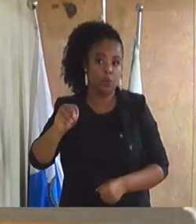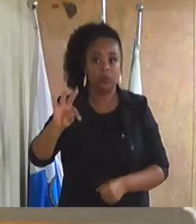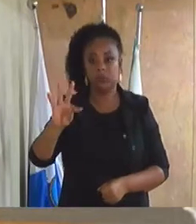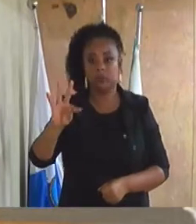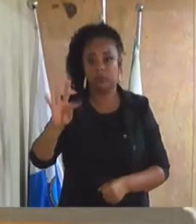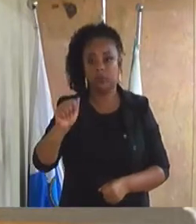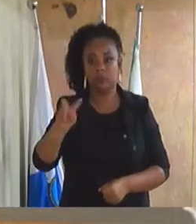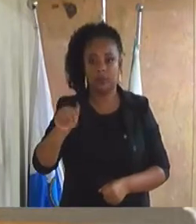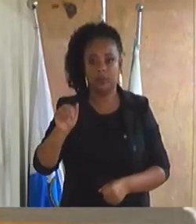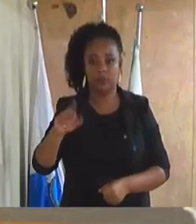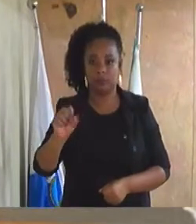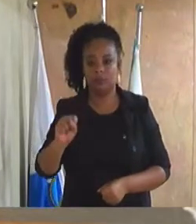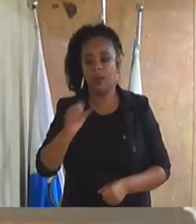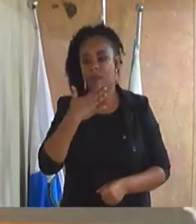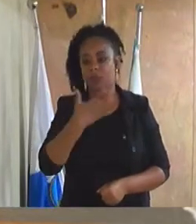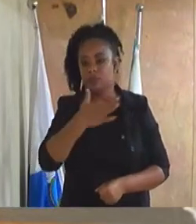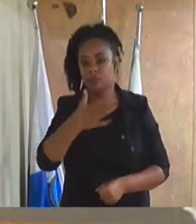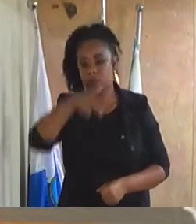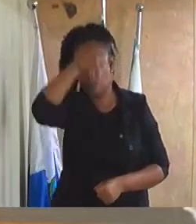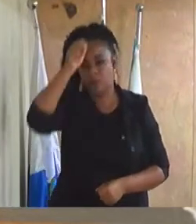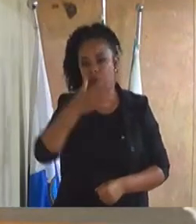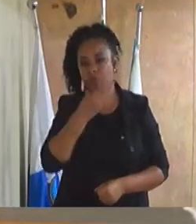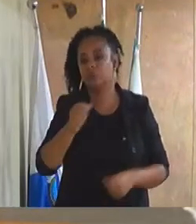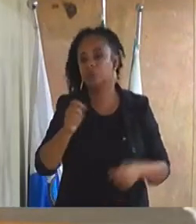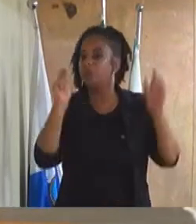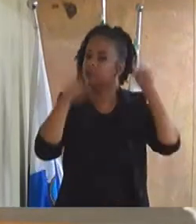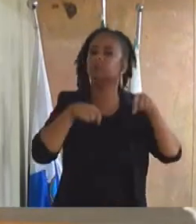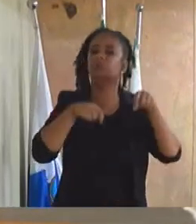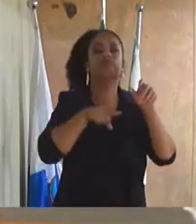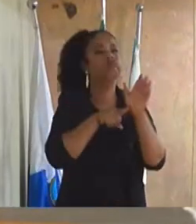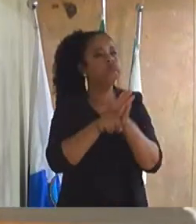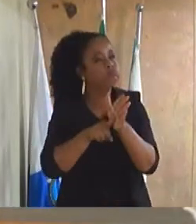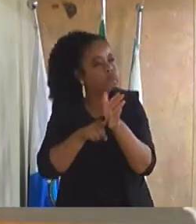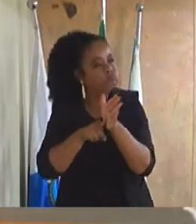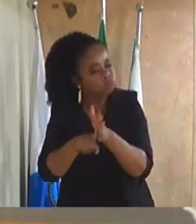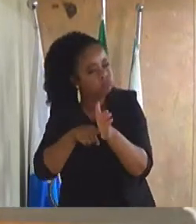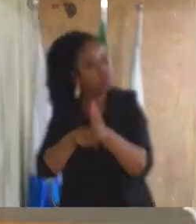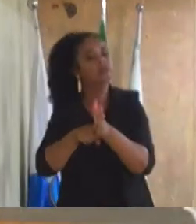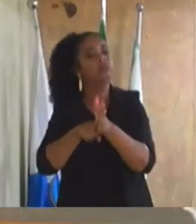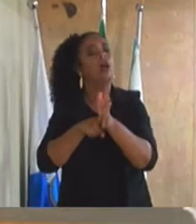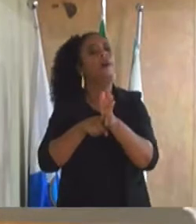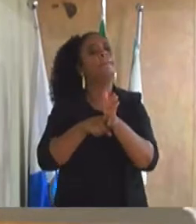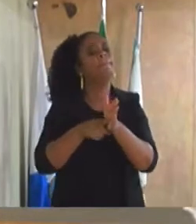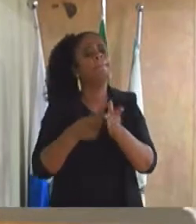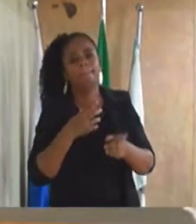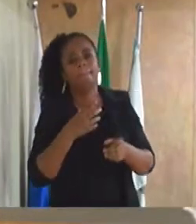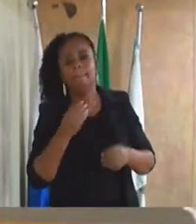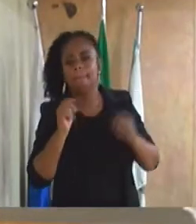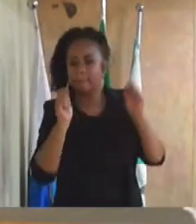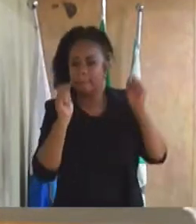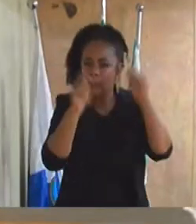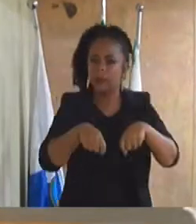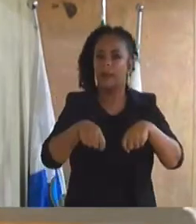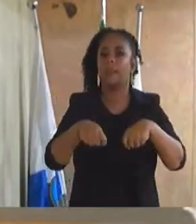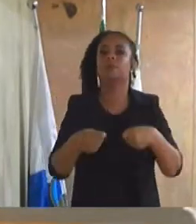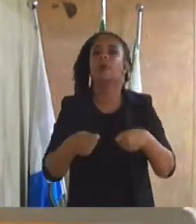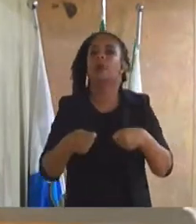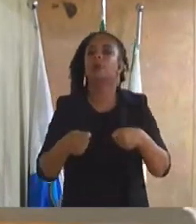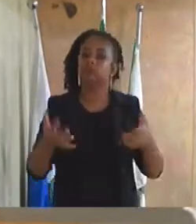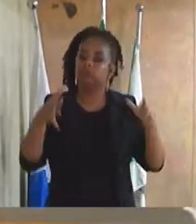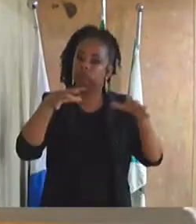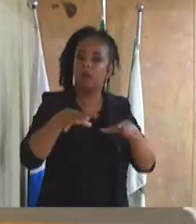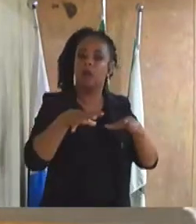solicitando ao Excelentíssimo Senhor Prefeito, um estudo no sentido de incluir o bairro Vila